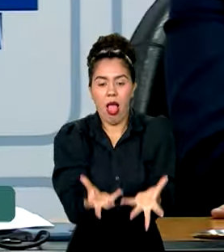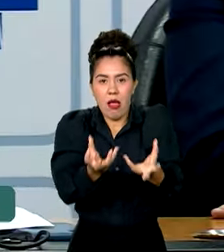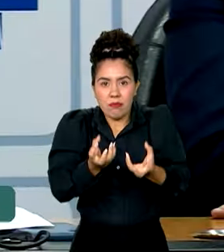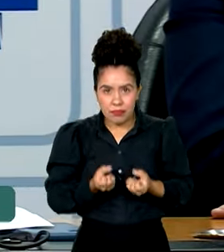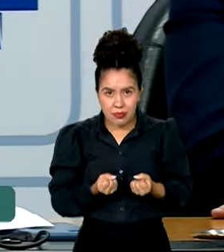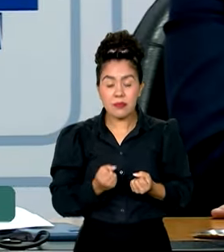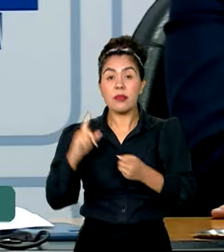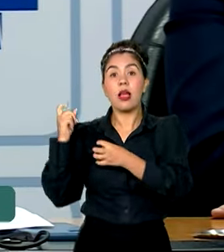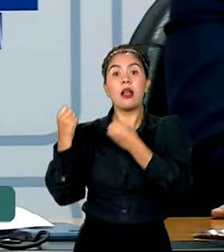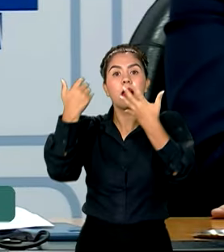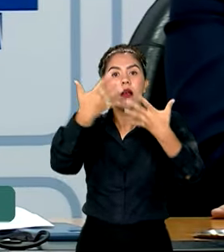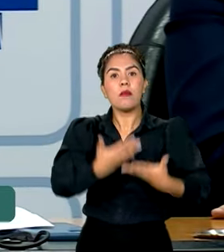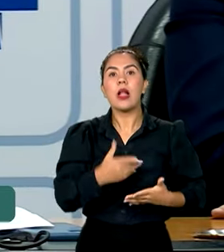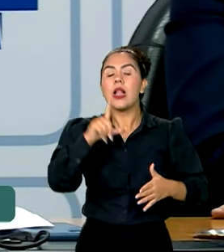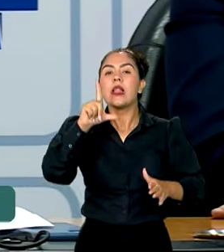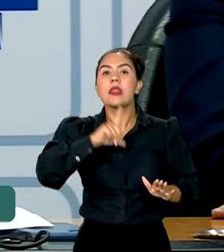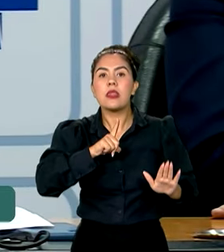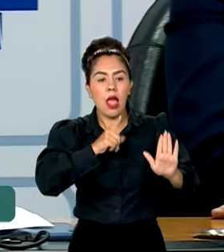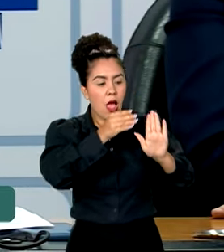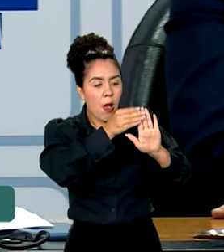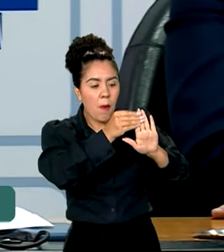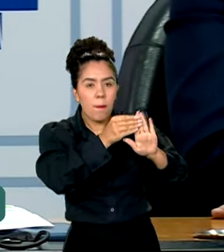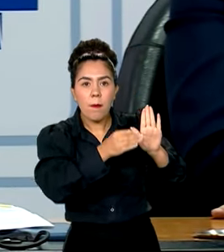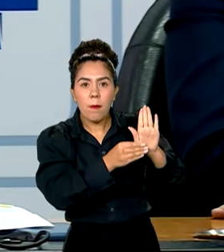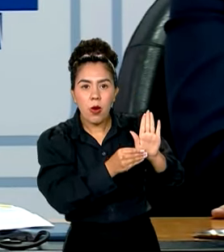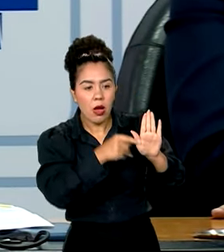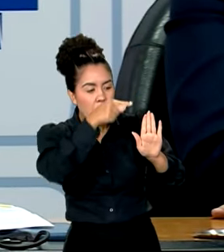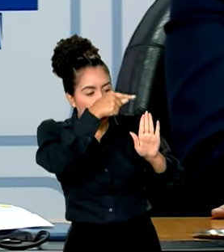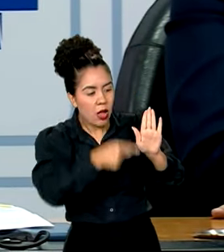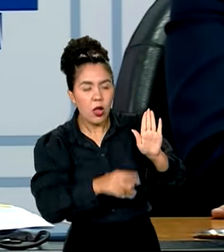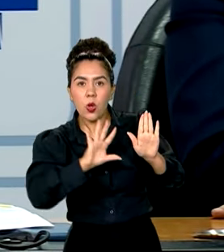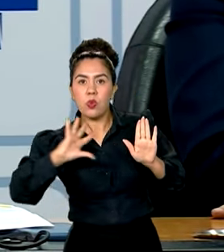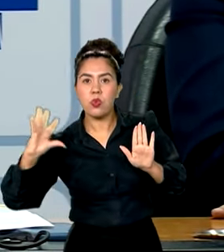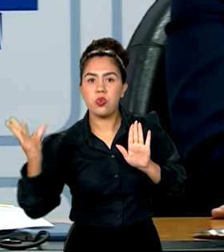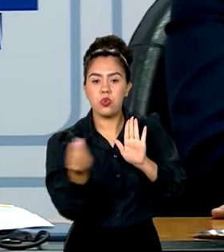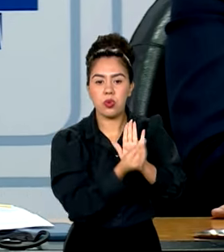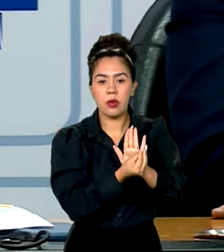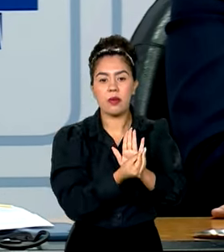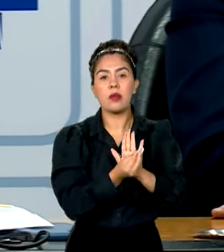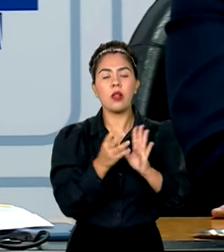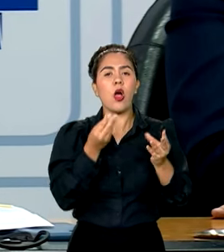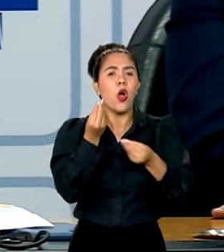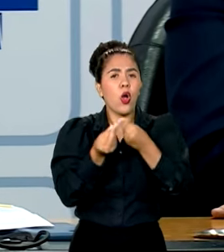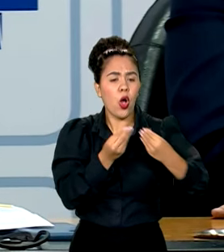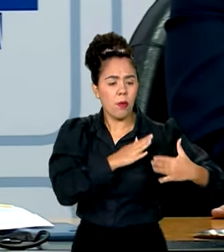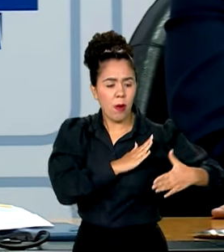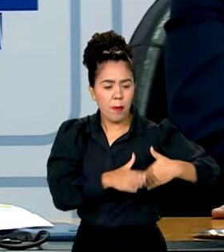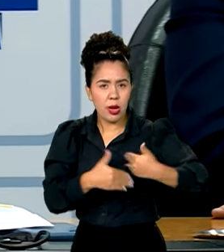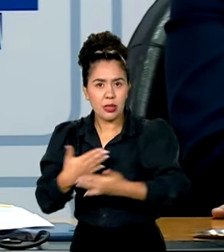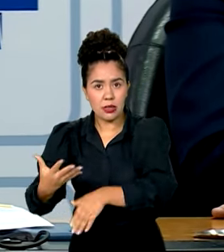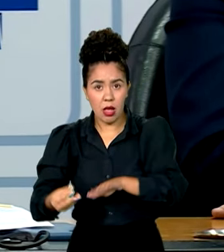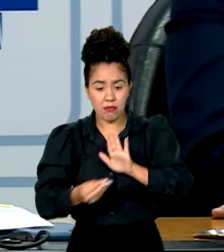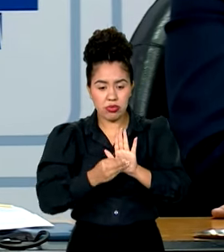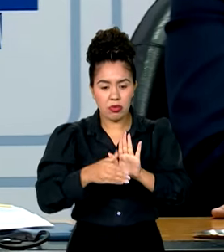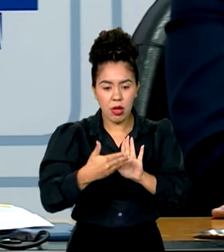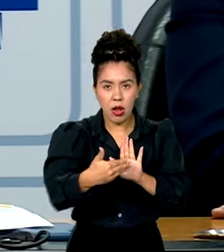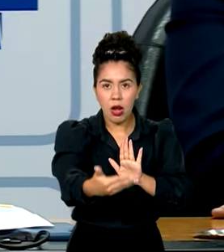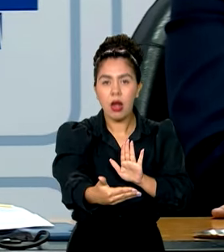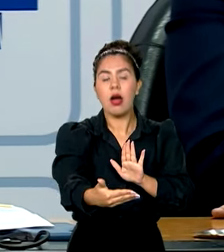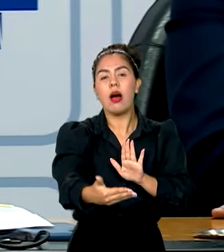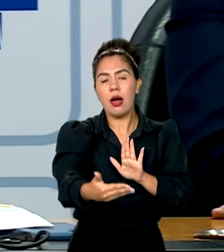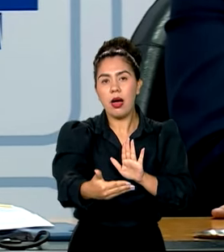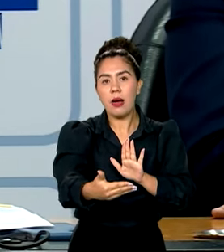Nós temos o prontuário unificado. Até então, no processo de implementação do prontuário eletrônico,